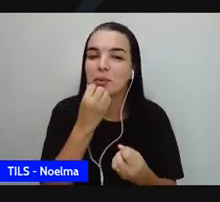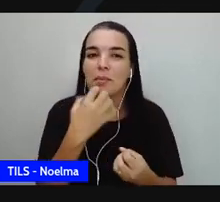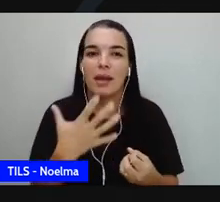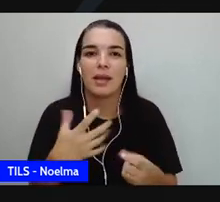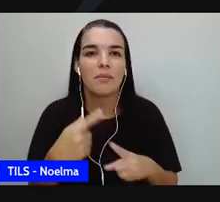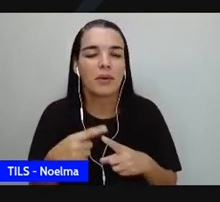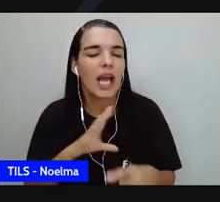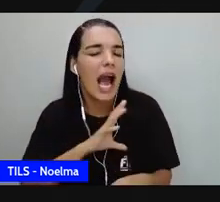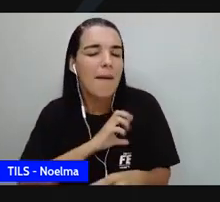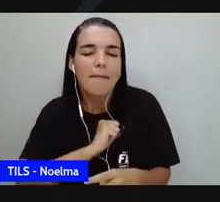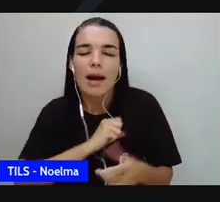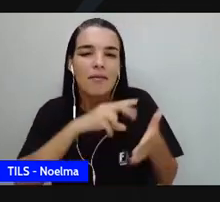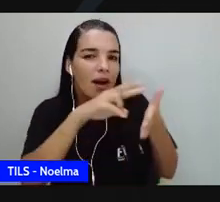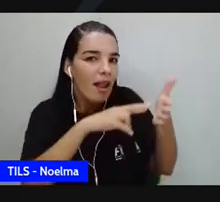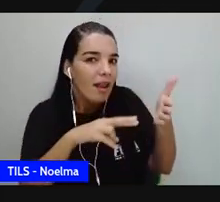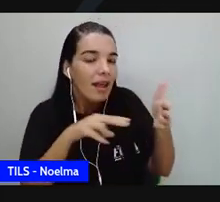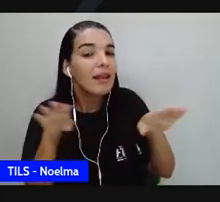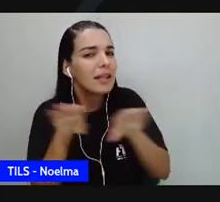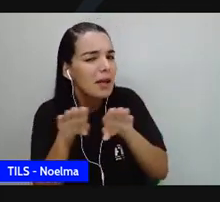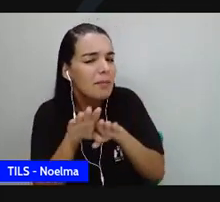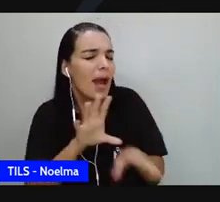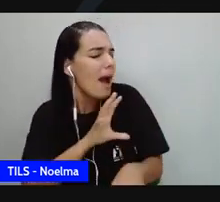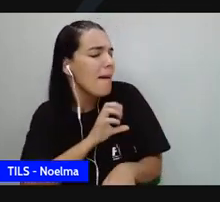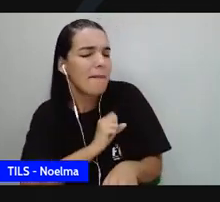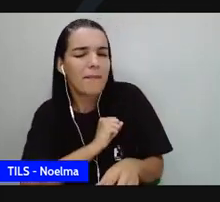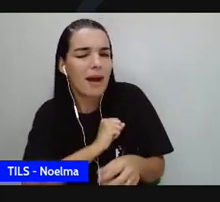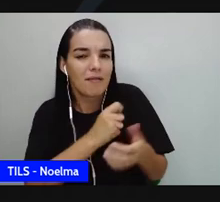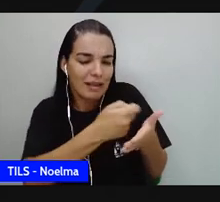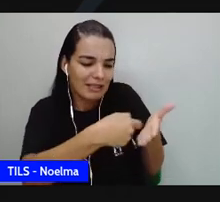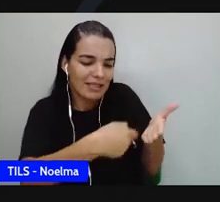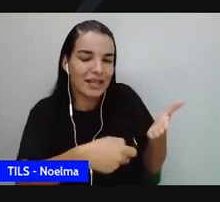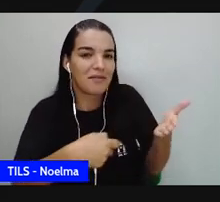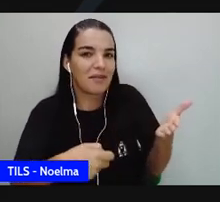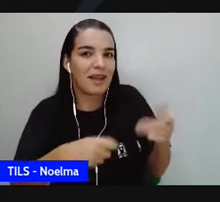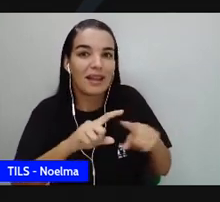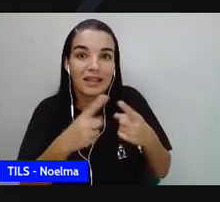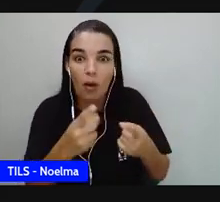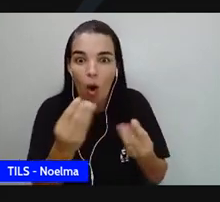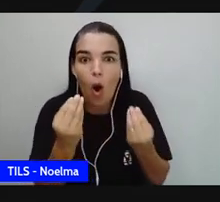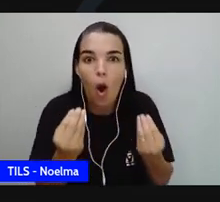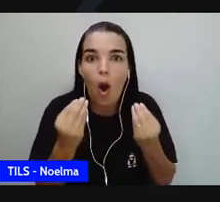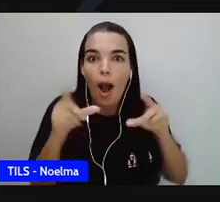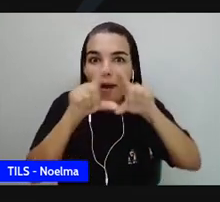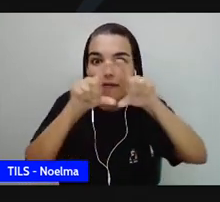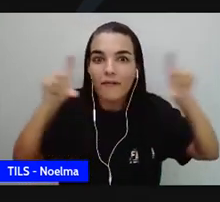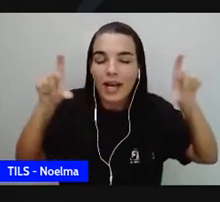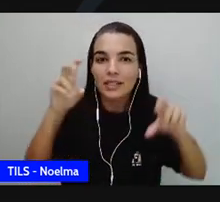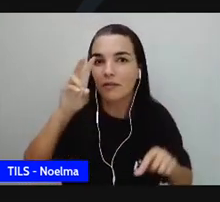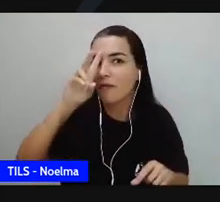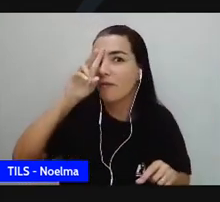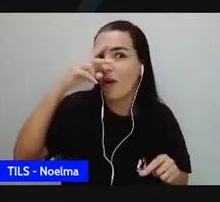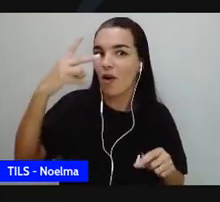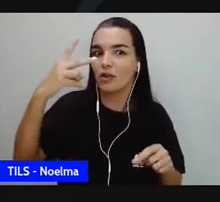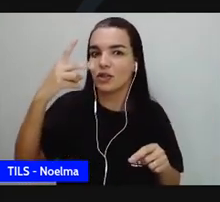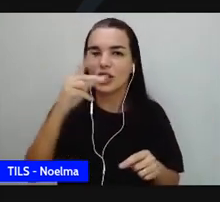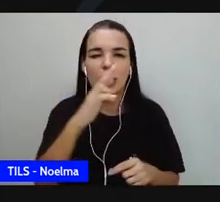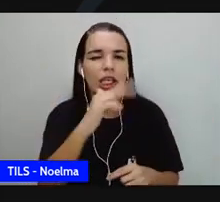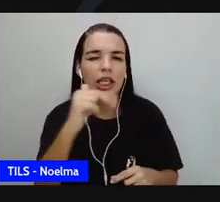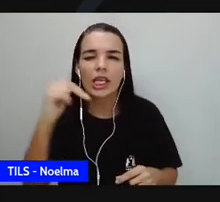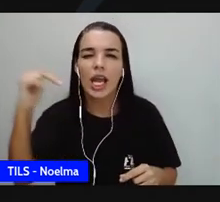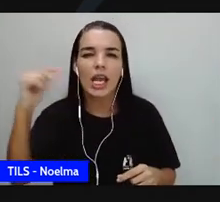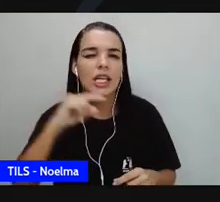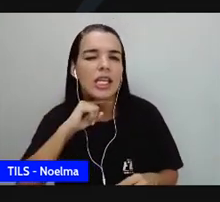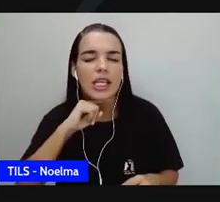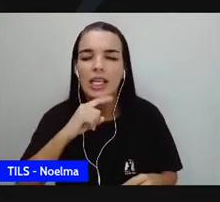ler e gostava também de escrever. Então, como é forte, ninguém vai apagar as palavras que eu escrevi. Muito